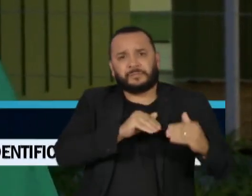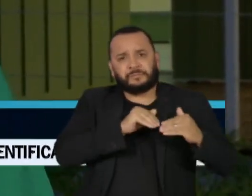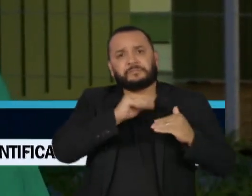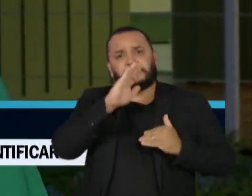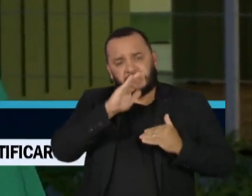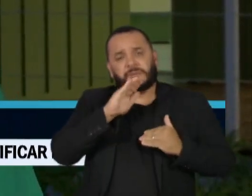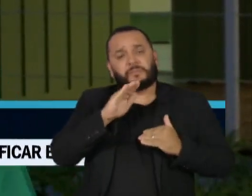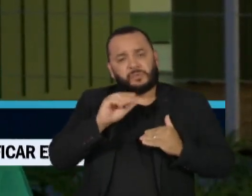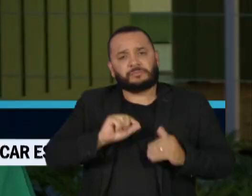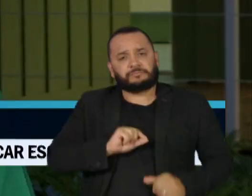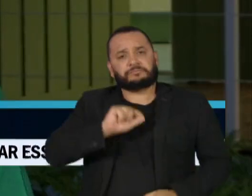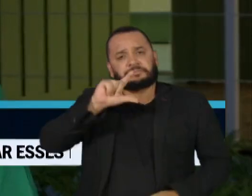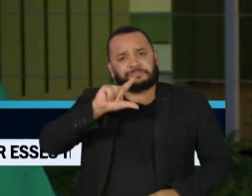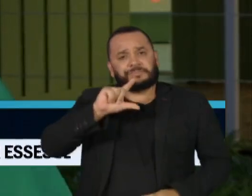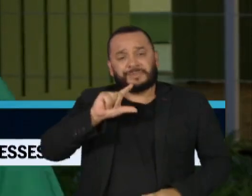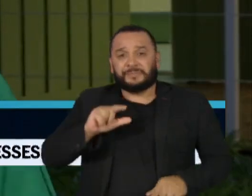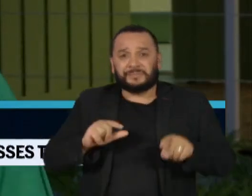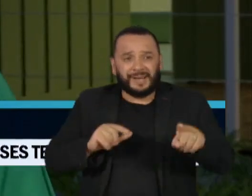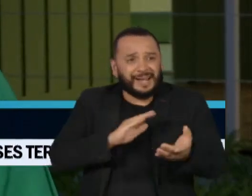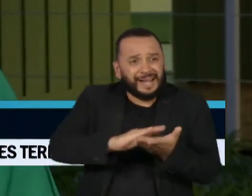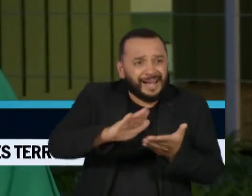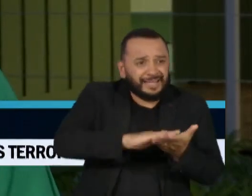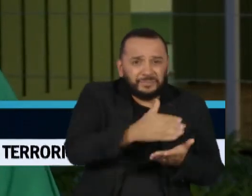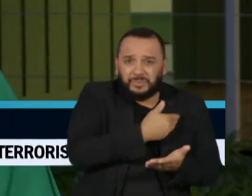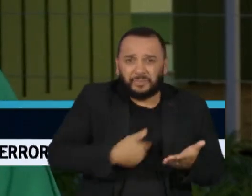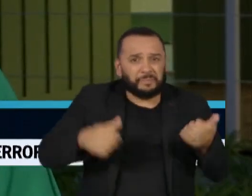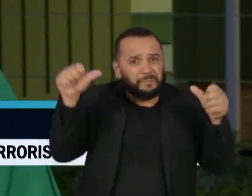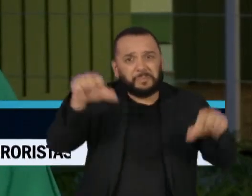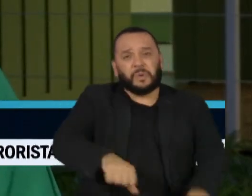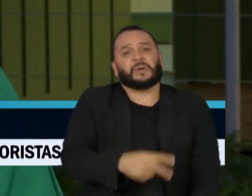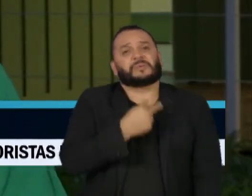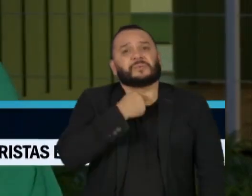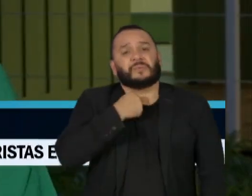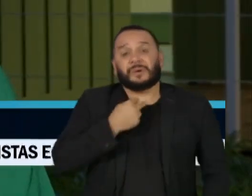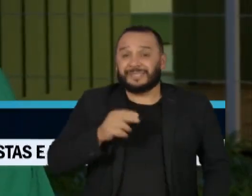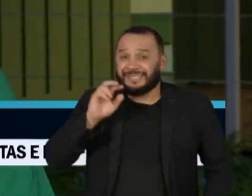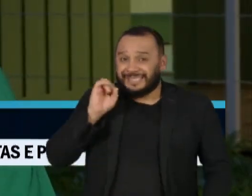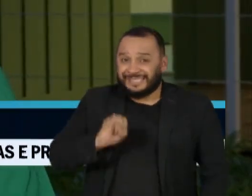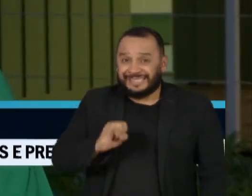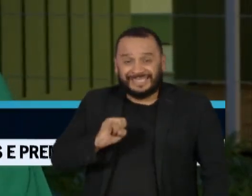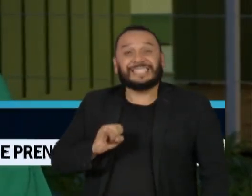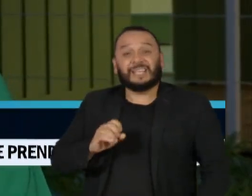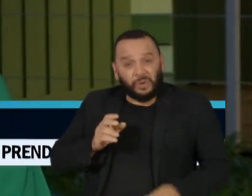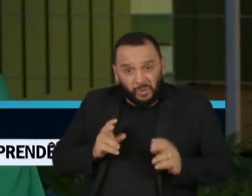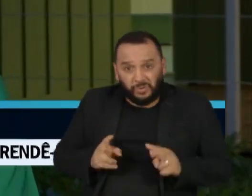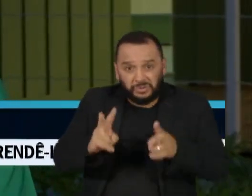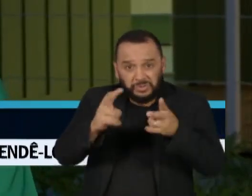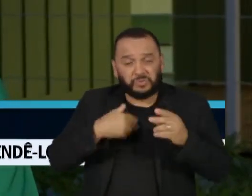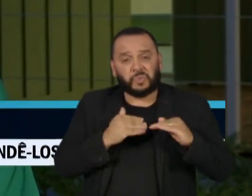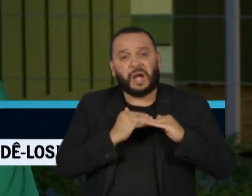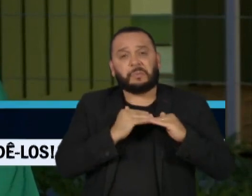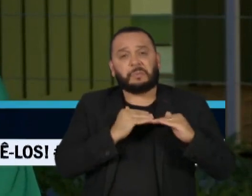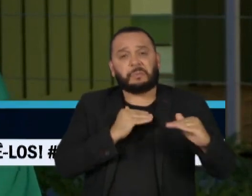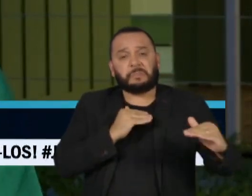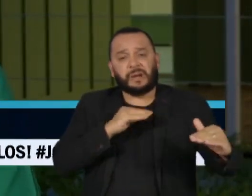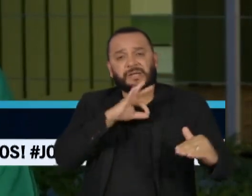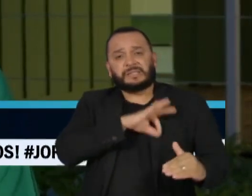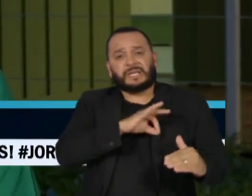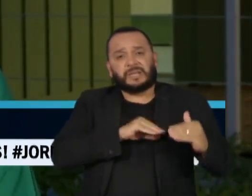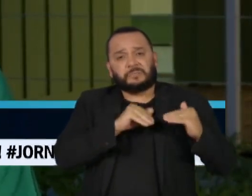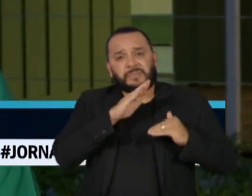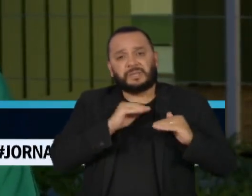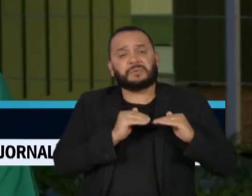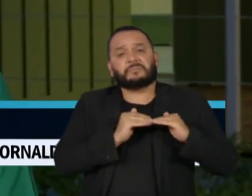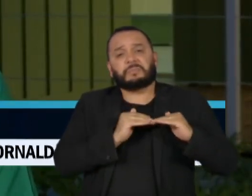avaliação é de que manter o valor como está seria um desgaste político muito alto. E para fechar essa fatura e chegar a um acordo,